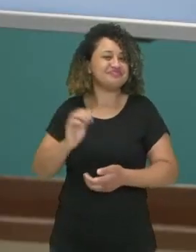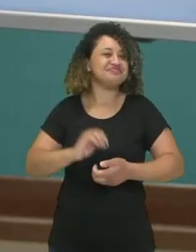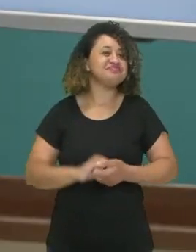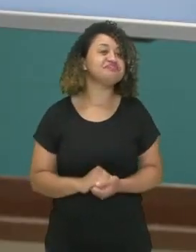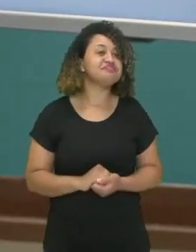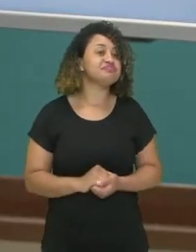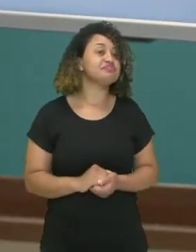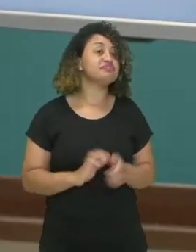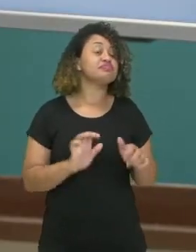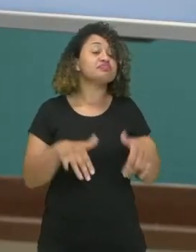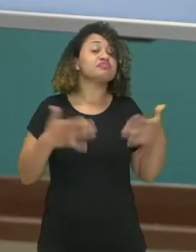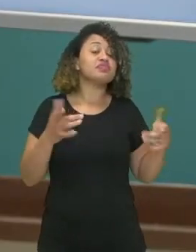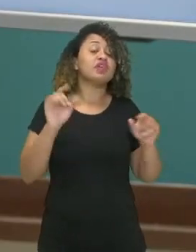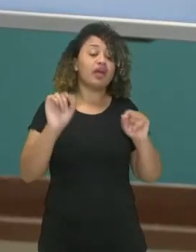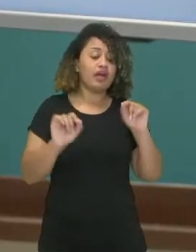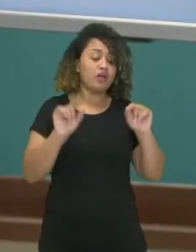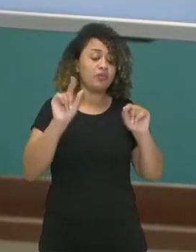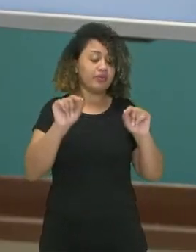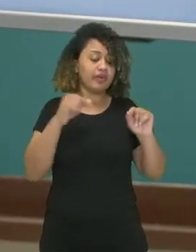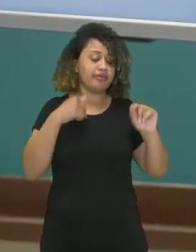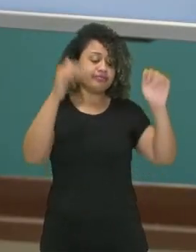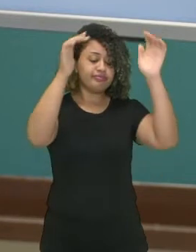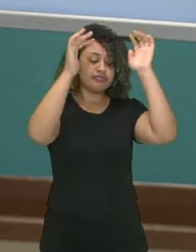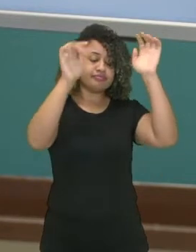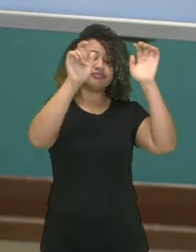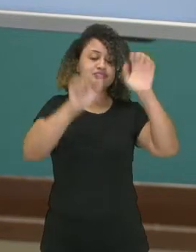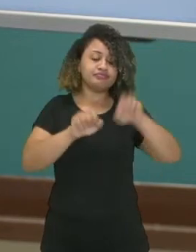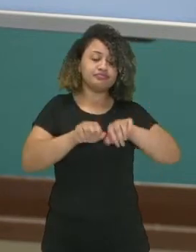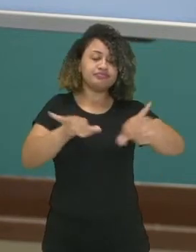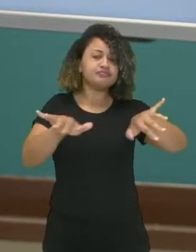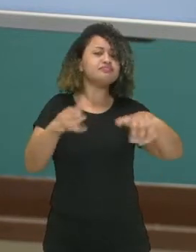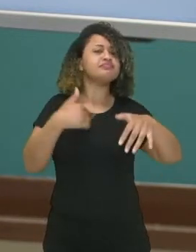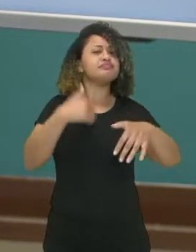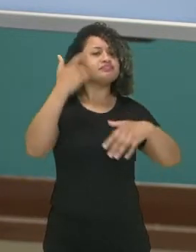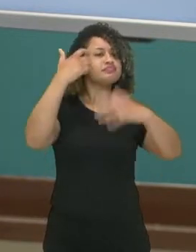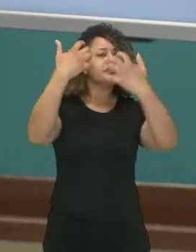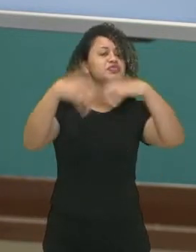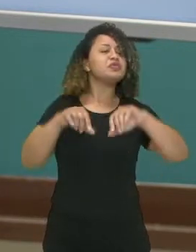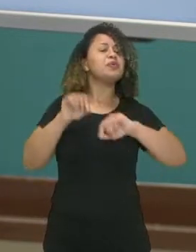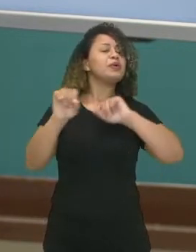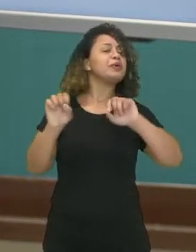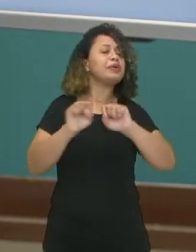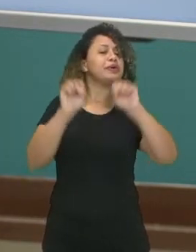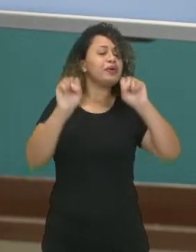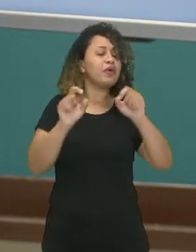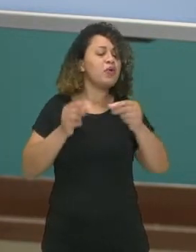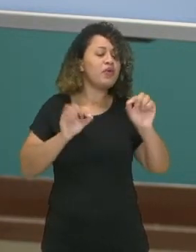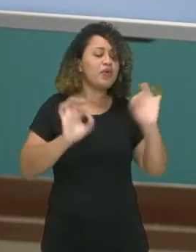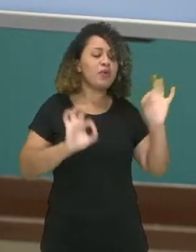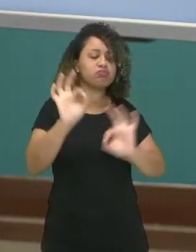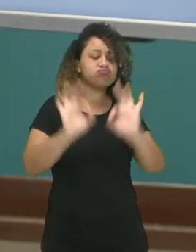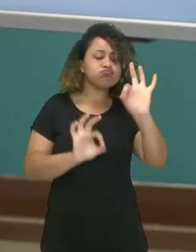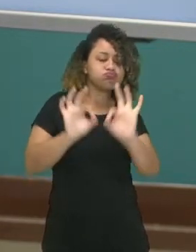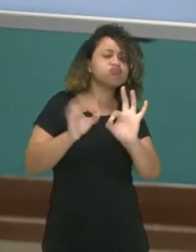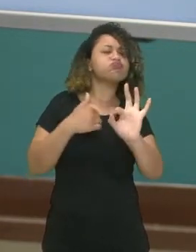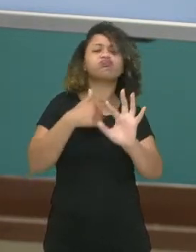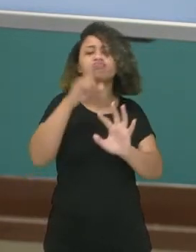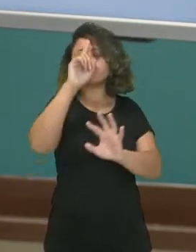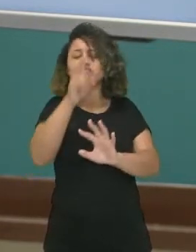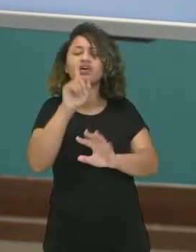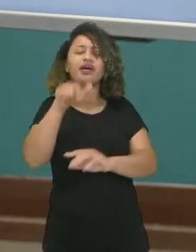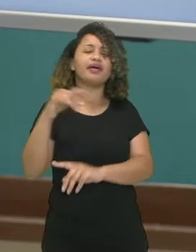Quando nós falamos do sistema nervoso, nós temos que imaginar um sistema que coordena, que é muito